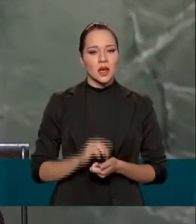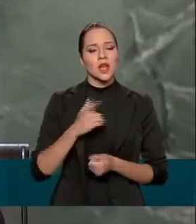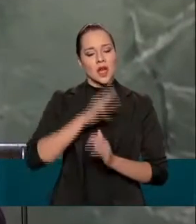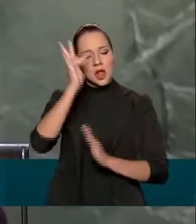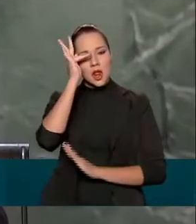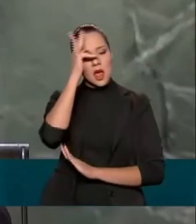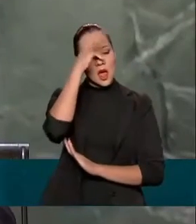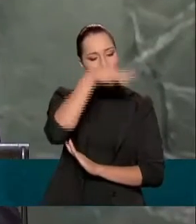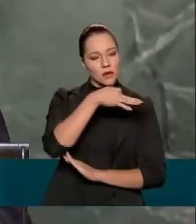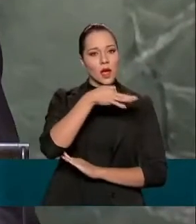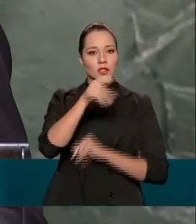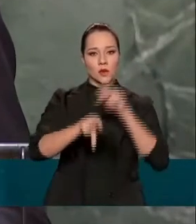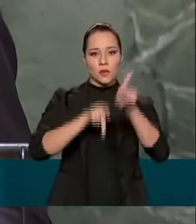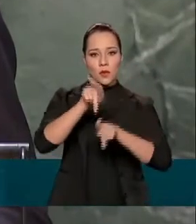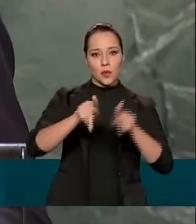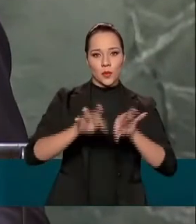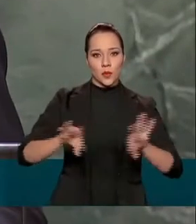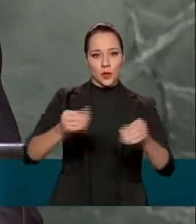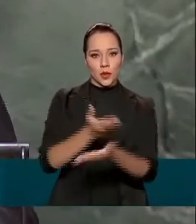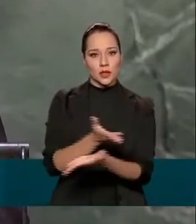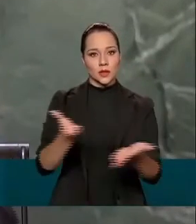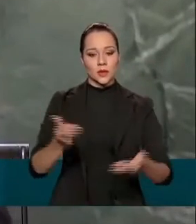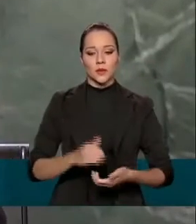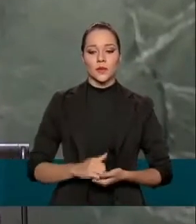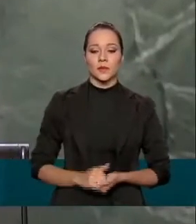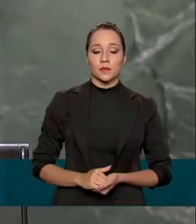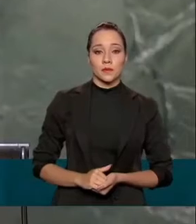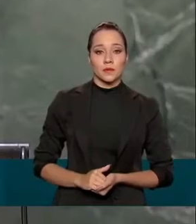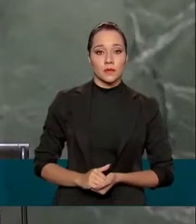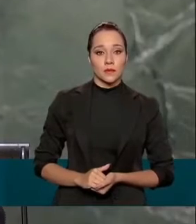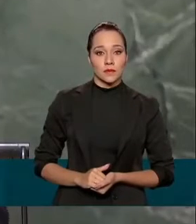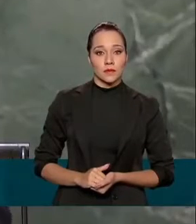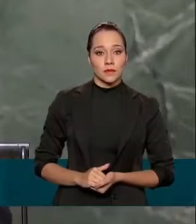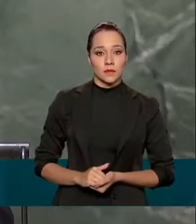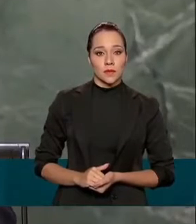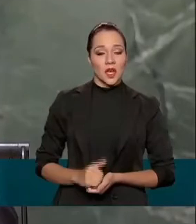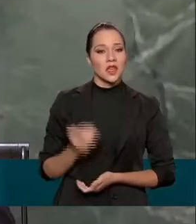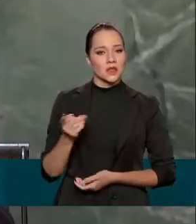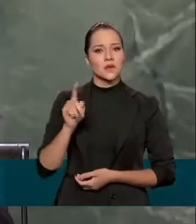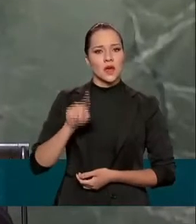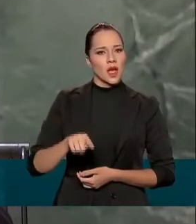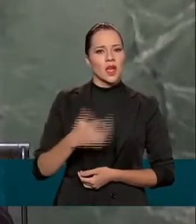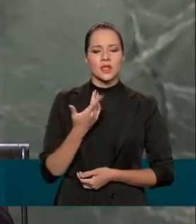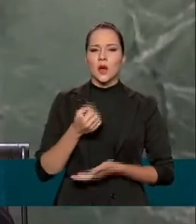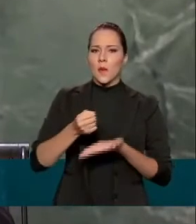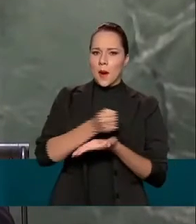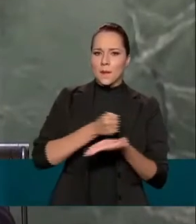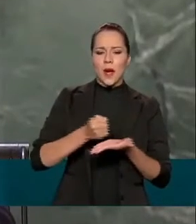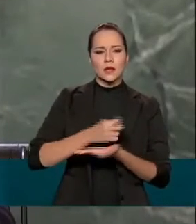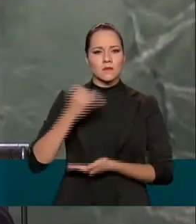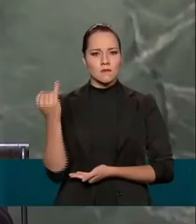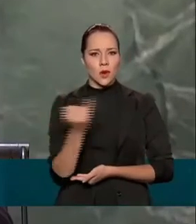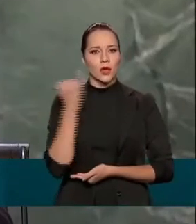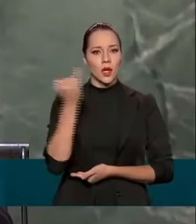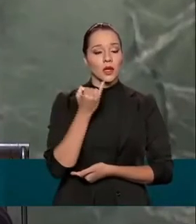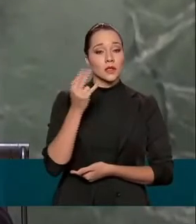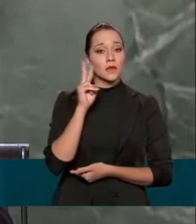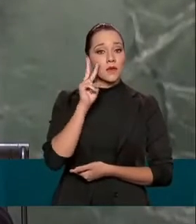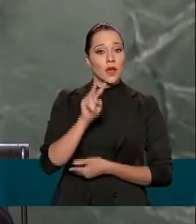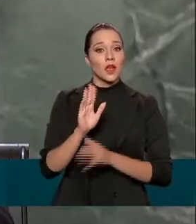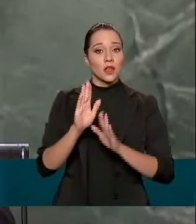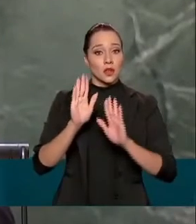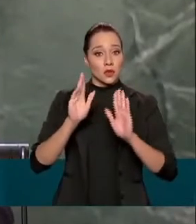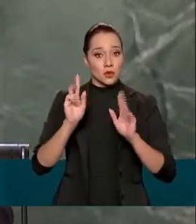lealdade ao seu povo. Isso é muito. É uma história da base se levarmos em conta que